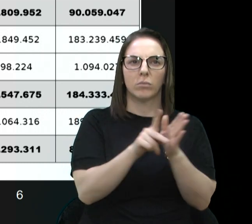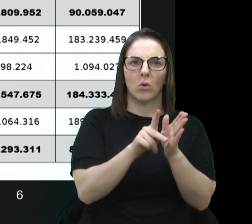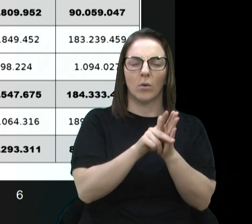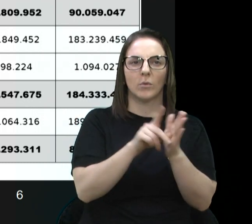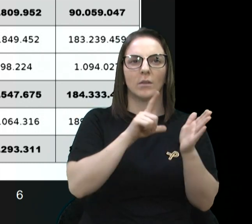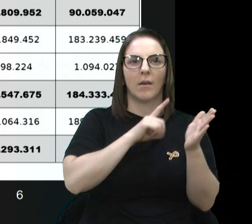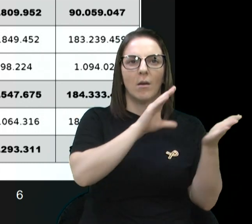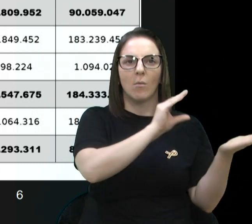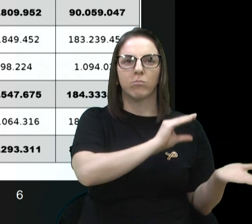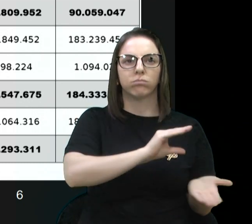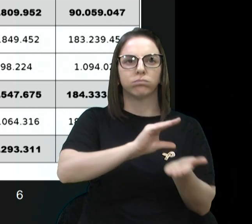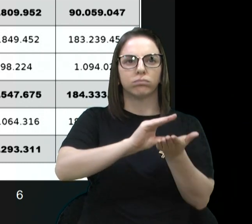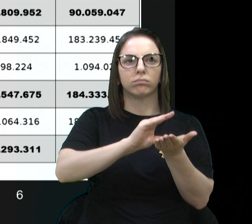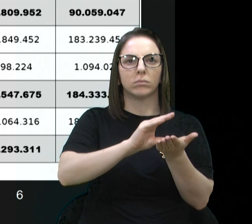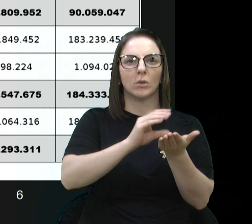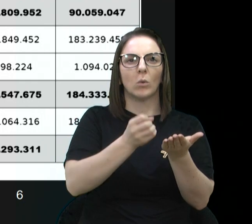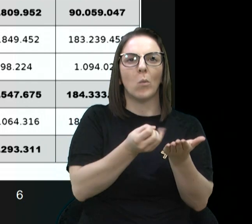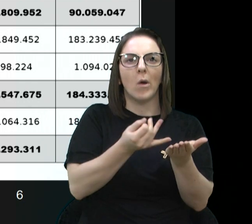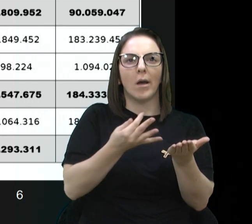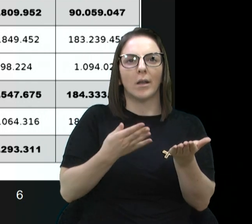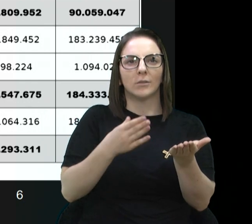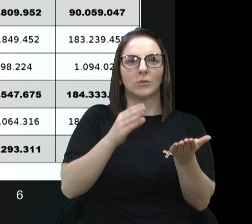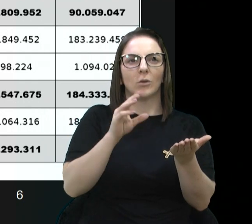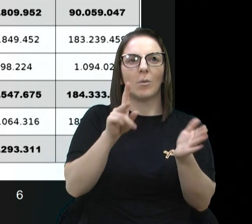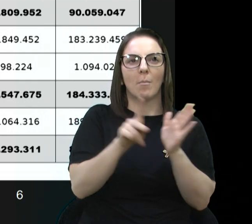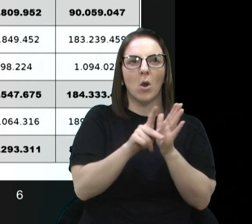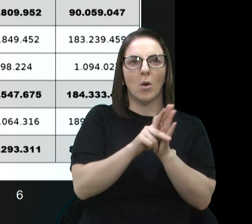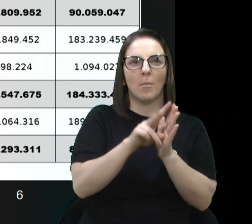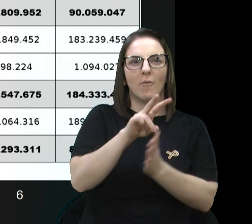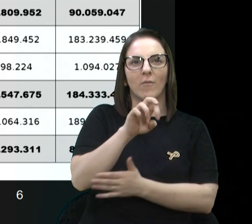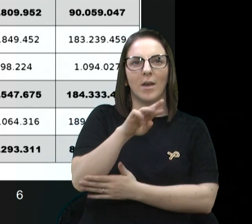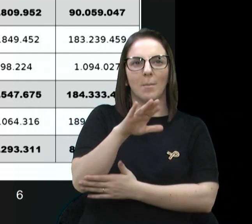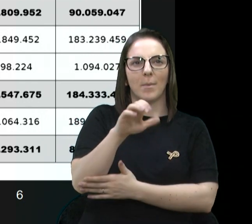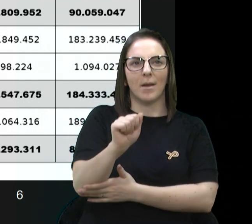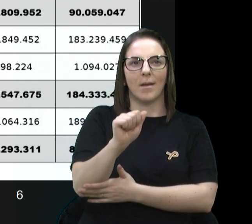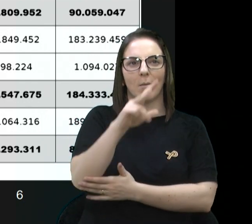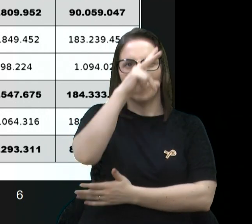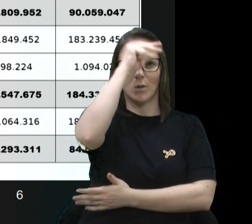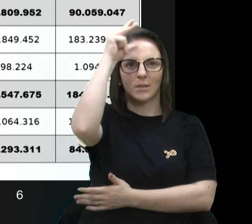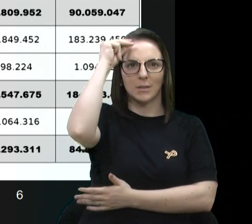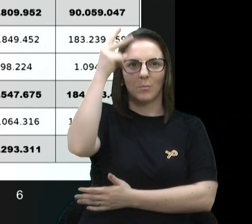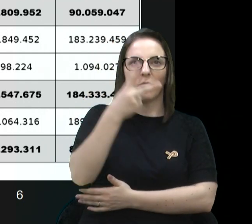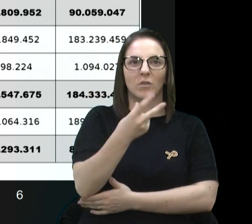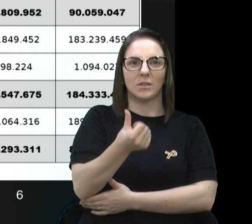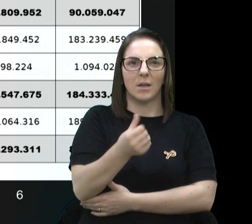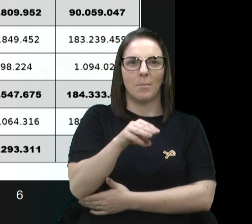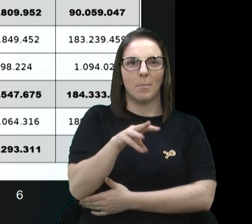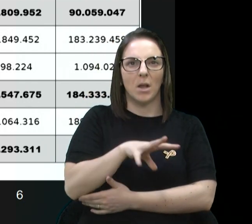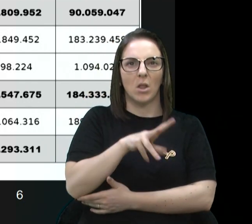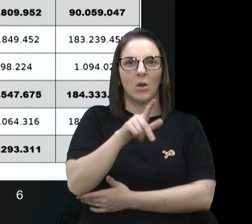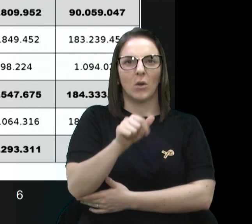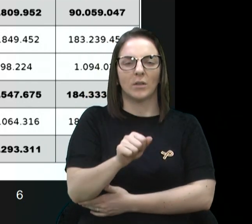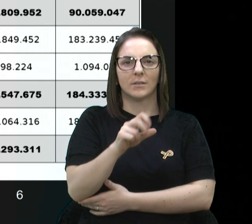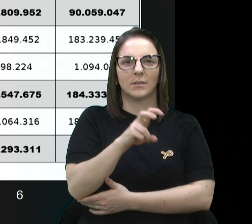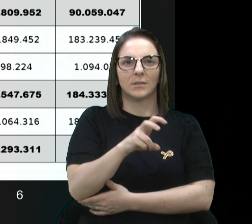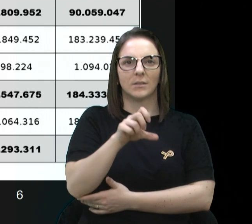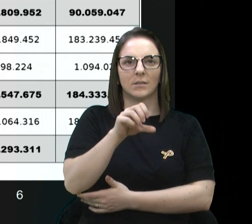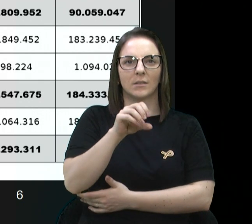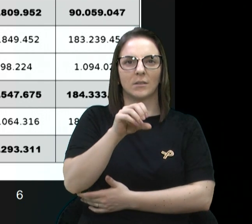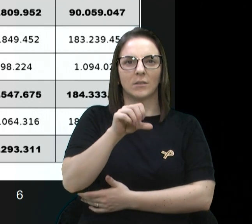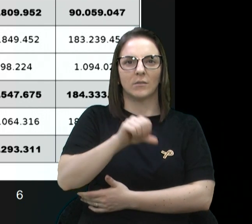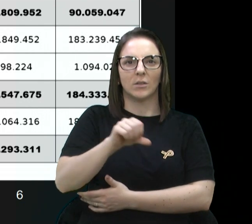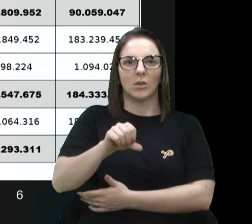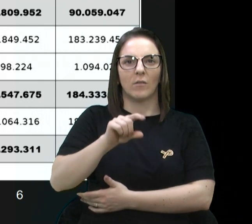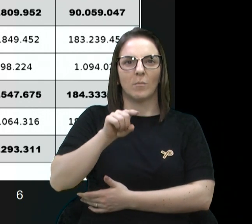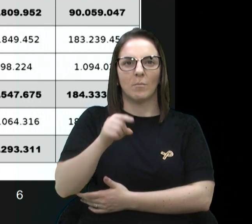.599.000. Estadual,